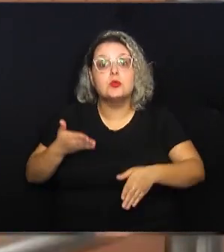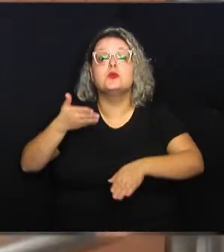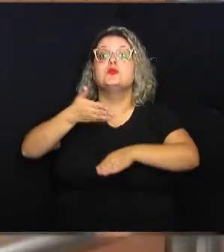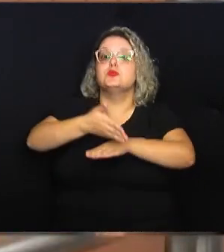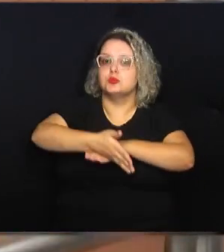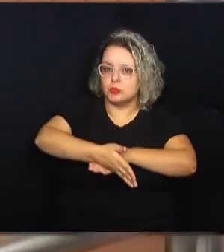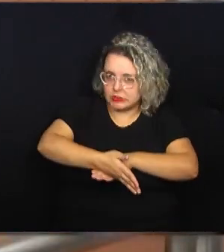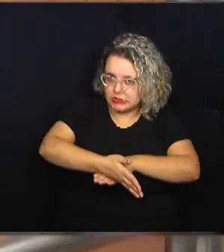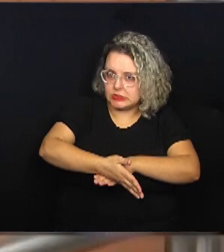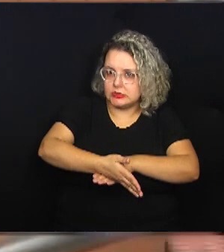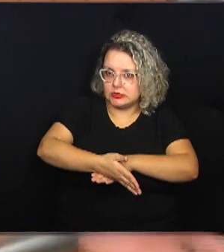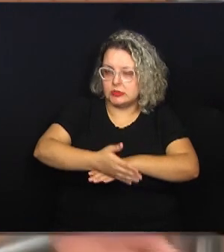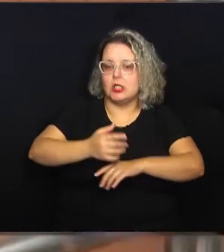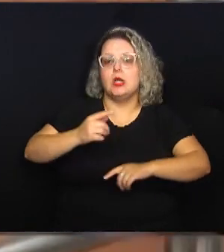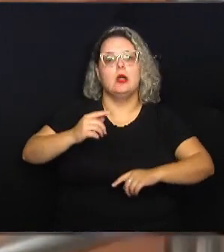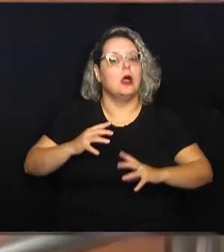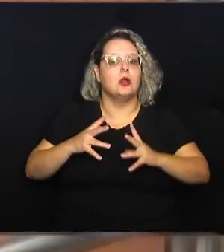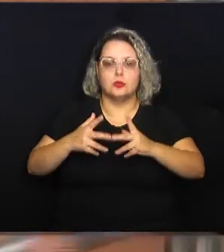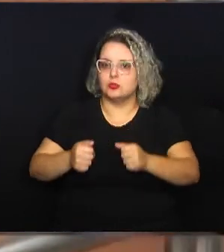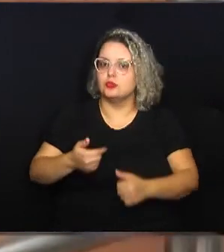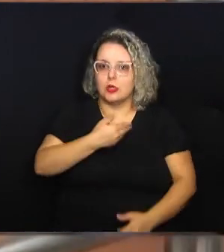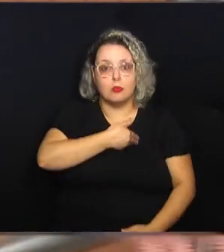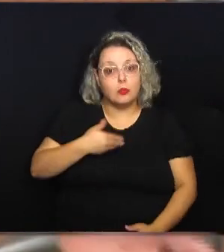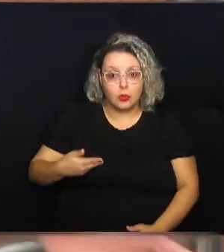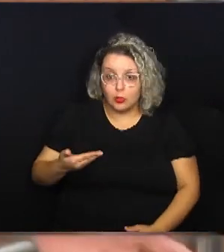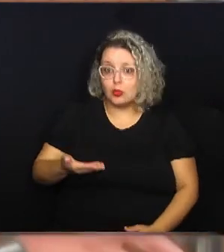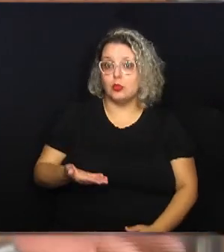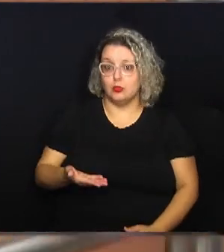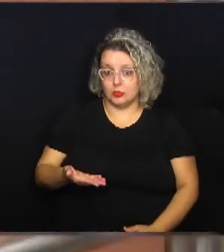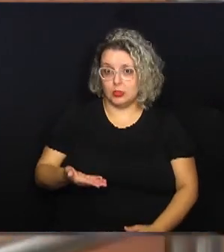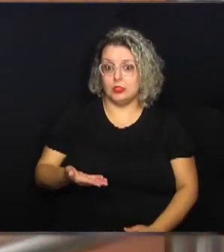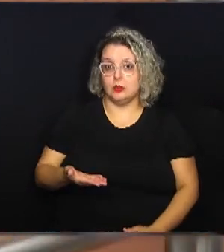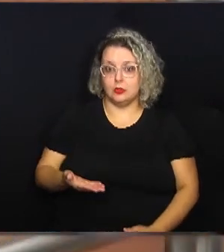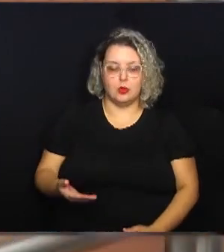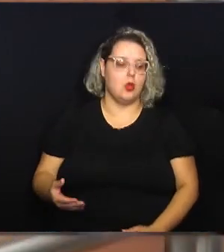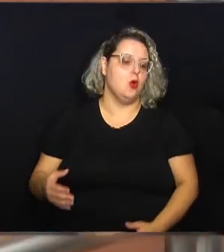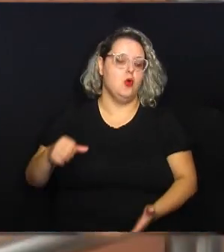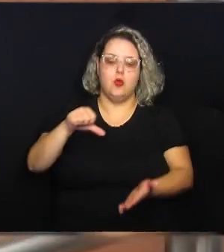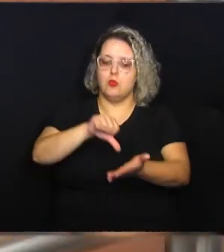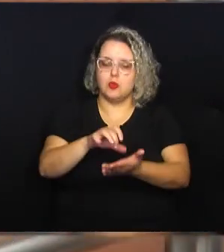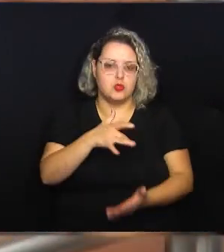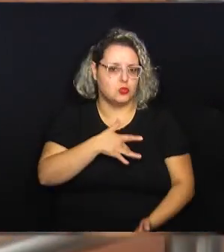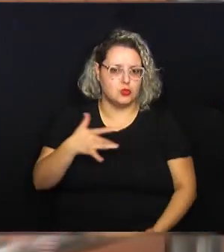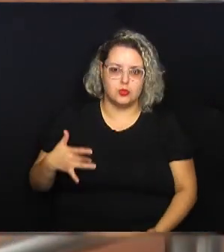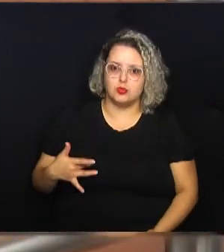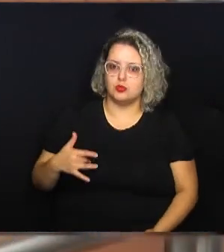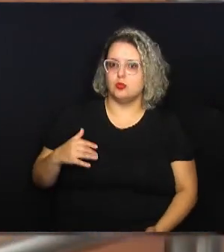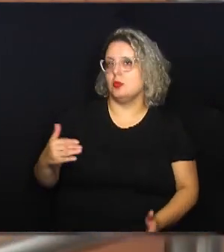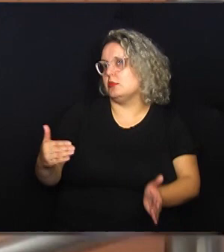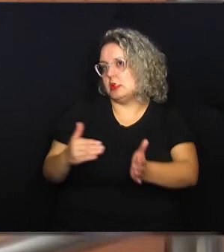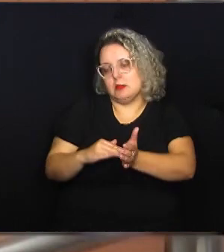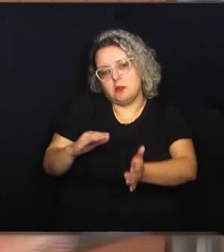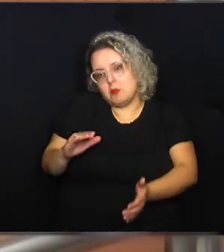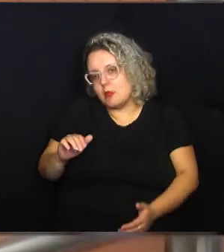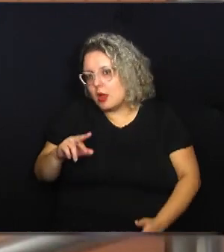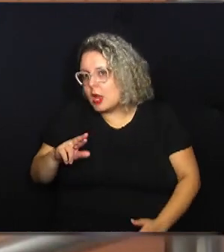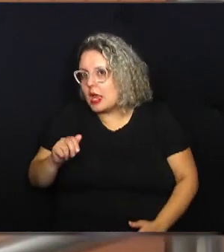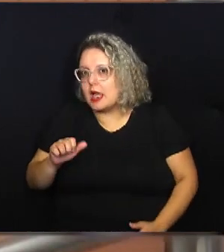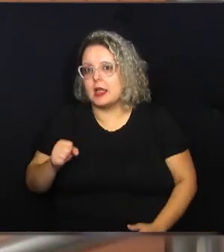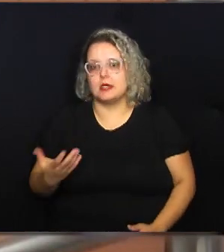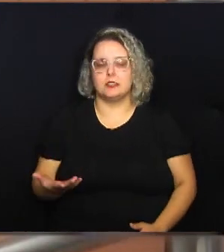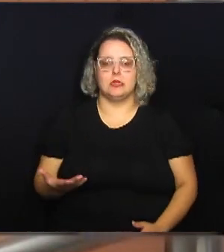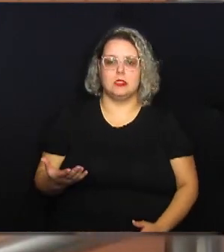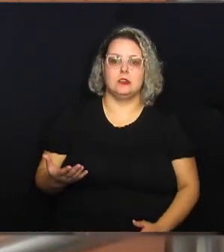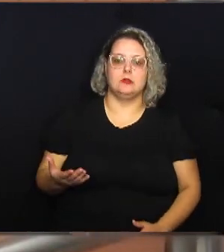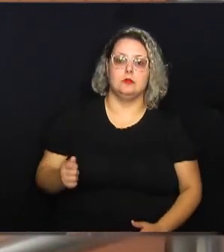possibilitar o acesso aos equipamentos públicos. Tanto o posto de saúde, ou mesmo um CRAS,